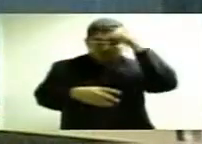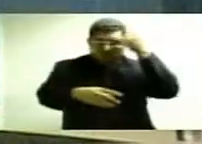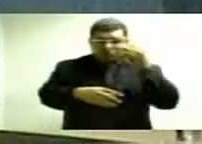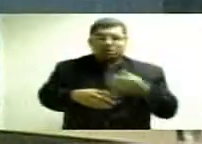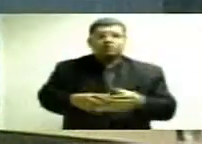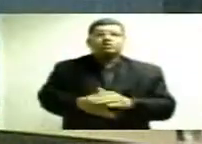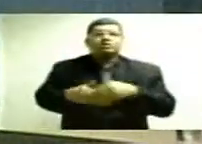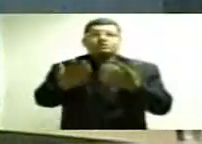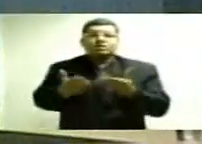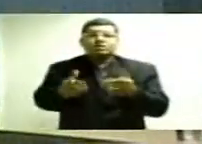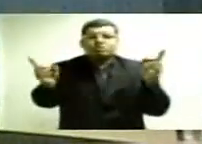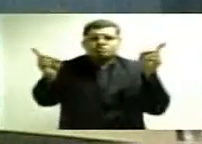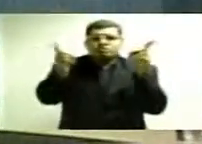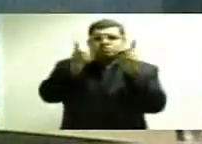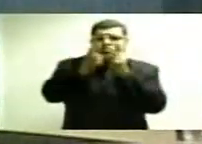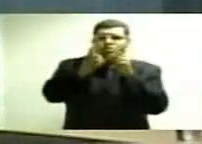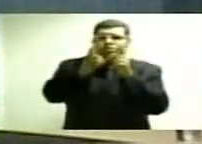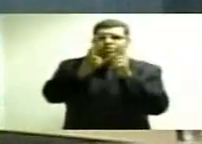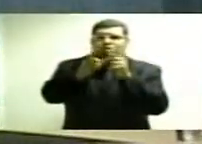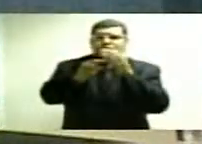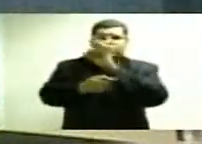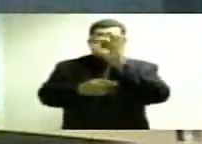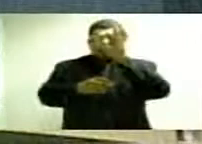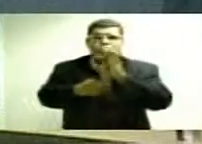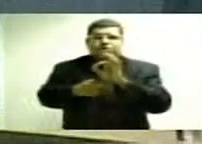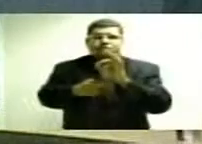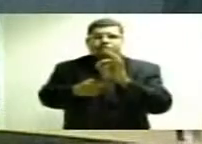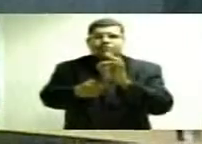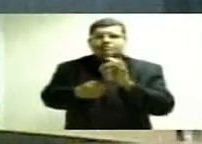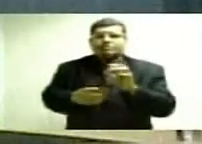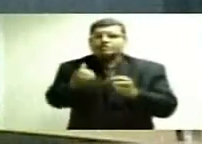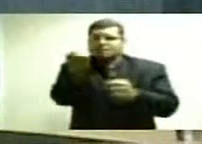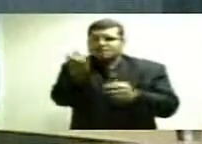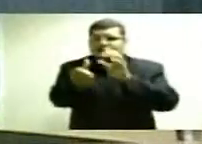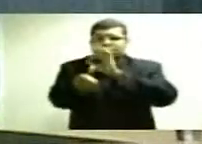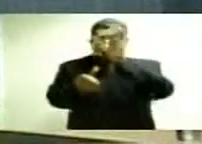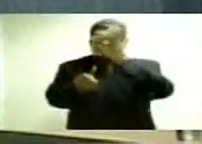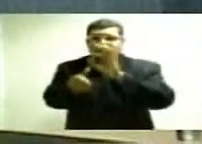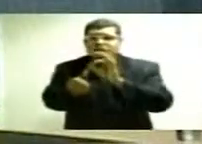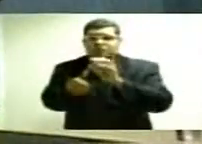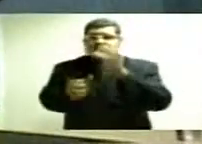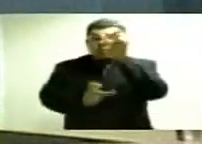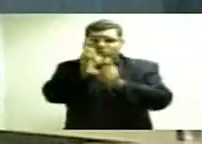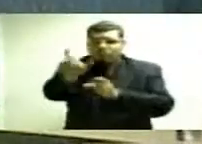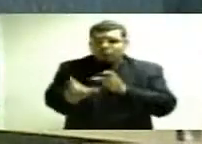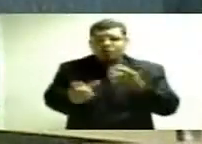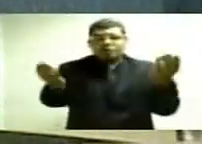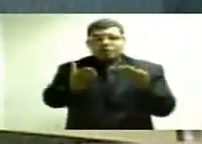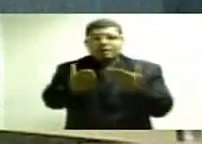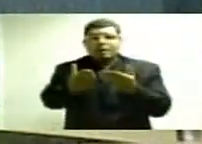Preve, diminuindo o percentual de 6%, conforme matéria